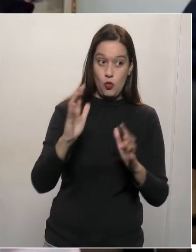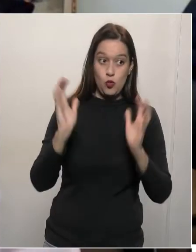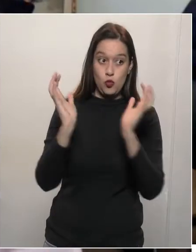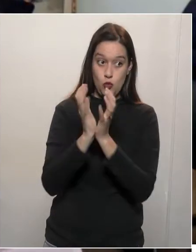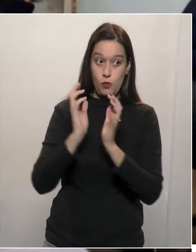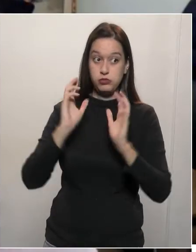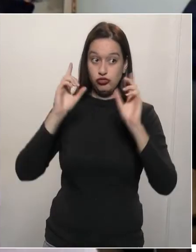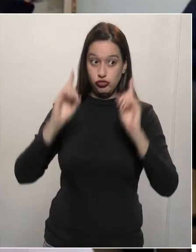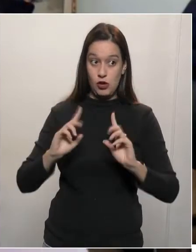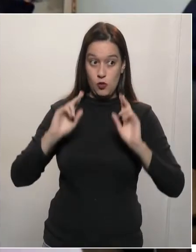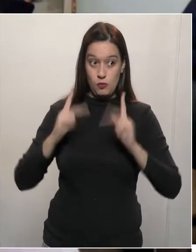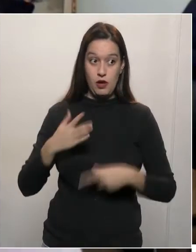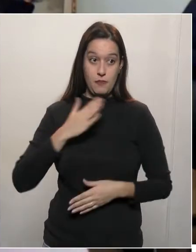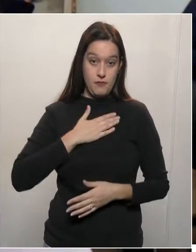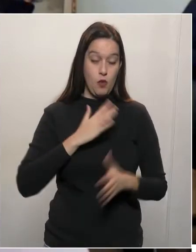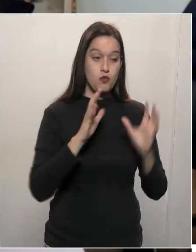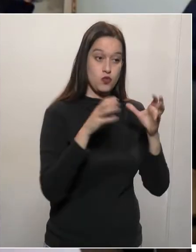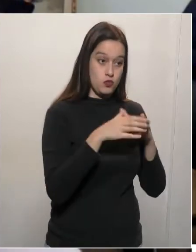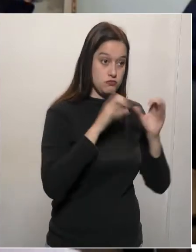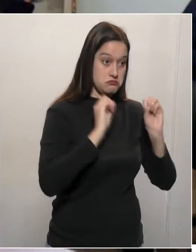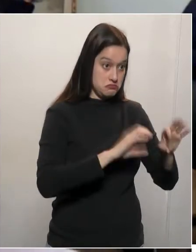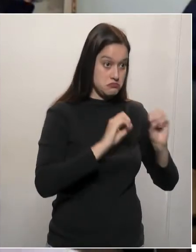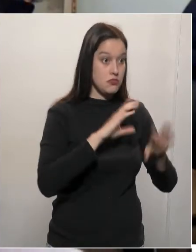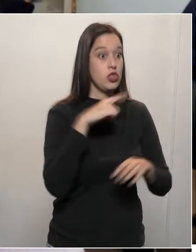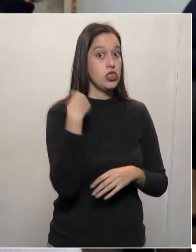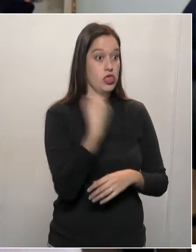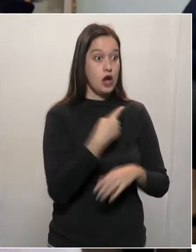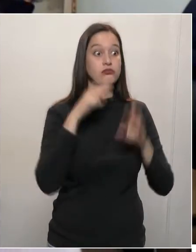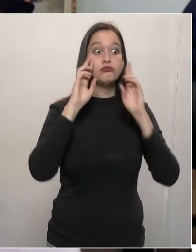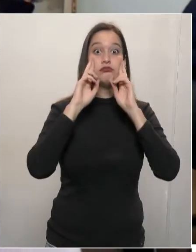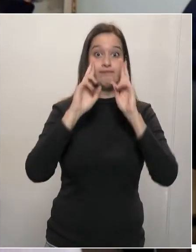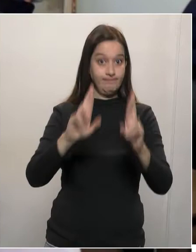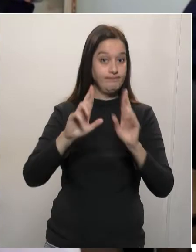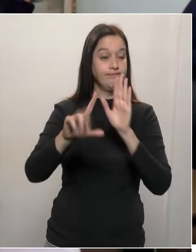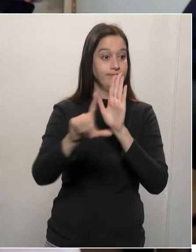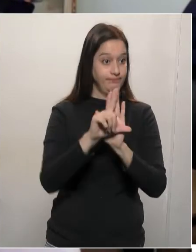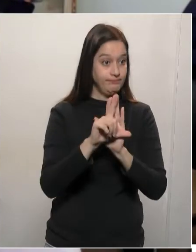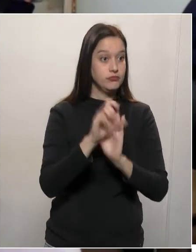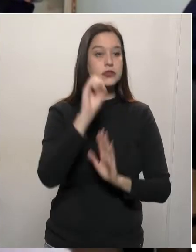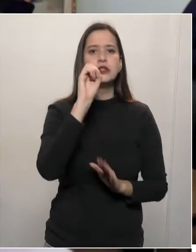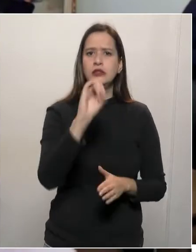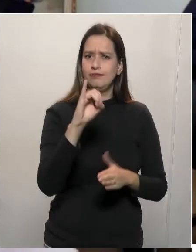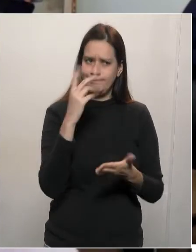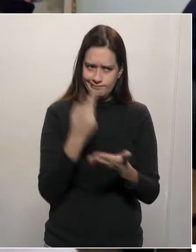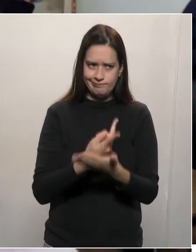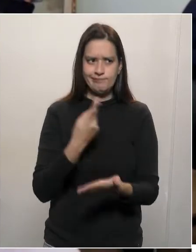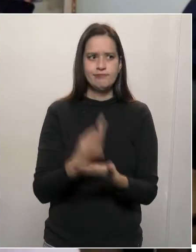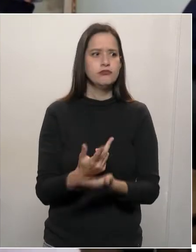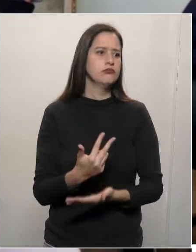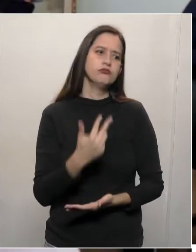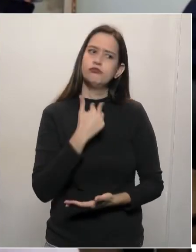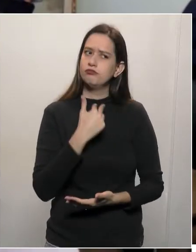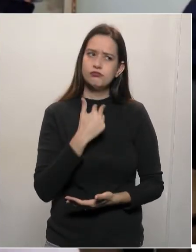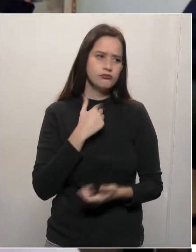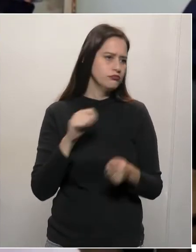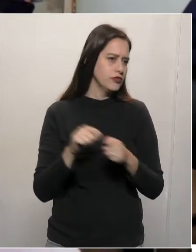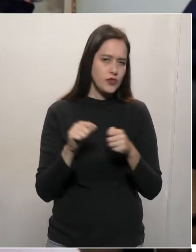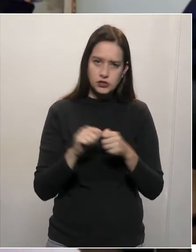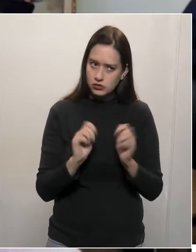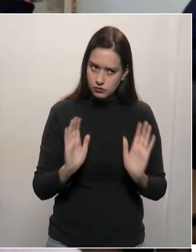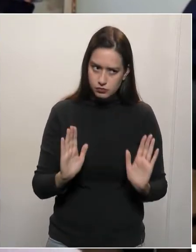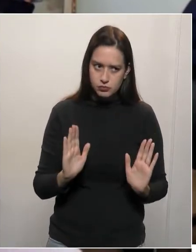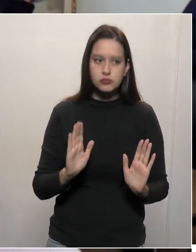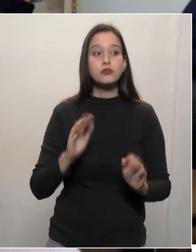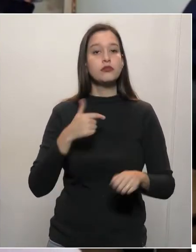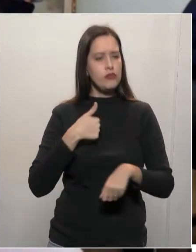educação. Porque nós temos que exelar pela lei. A lei é clara que se está errado, não pode funcionar. Acabei de falar com o secretário, não tem nenhuma escola